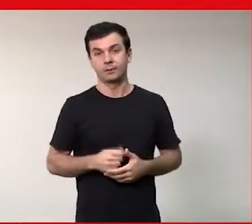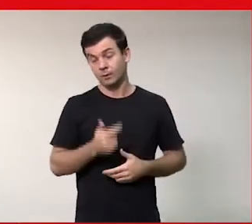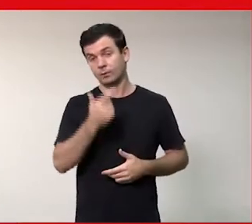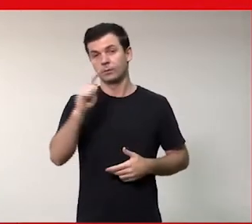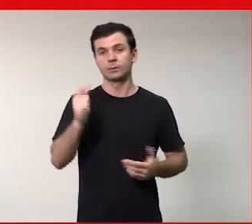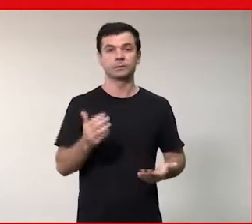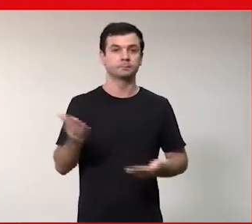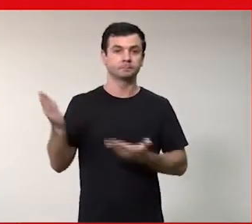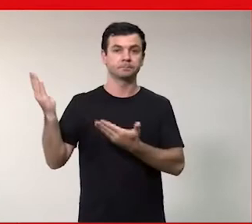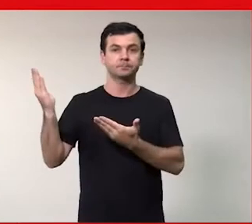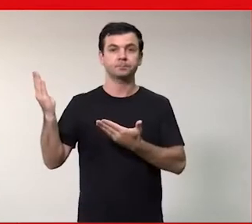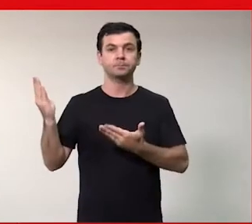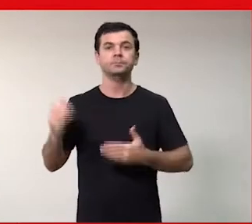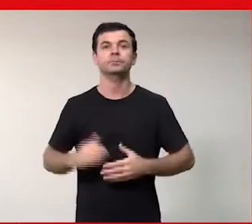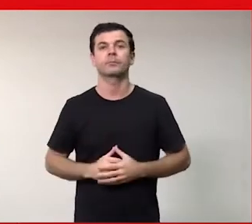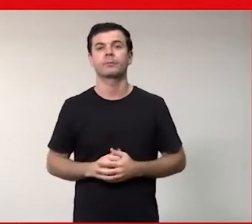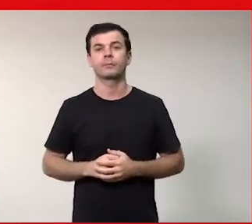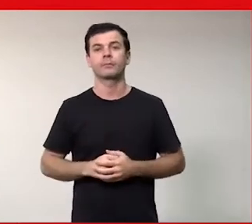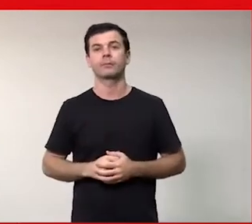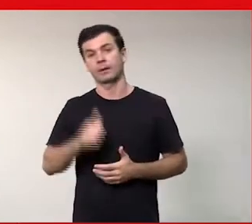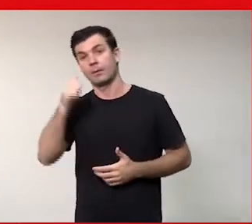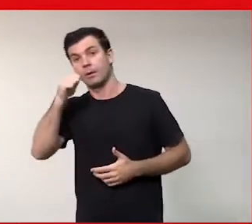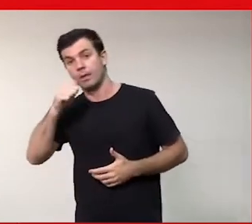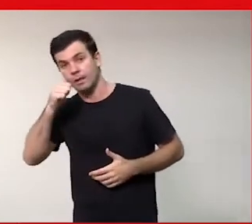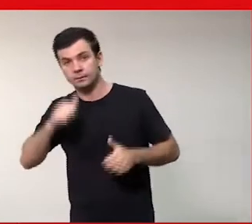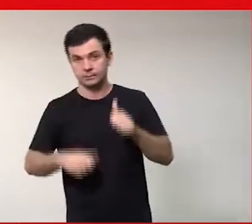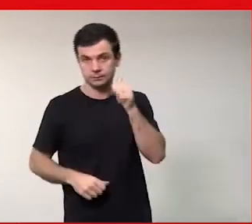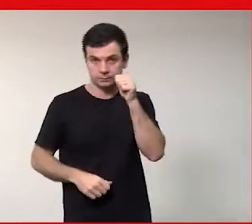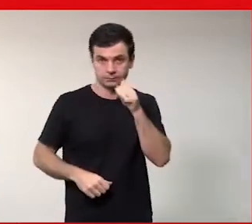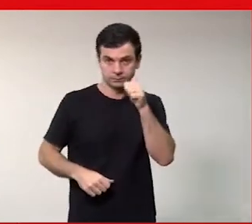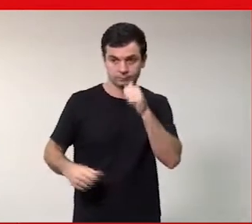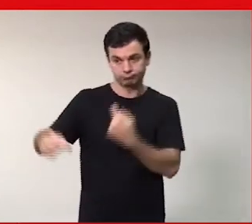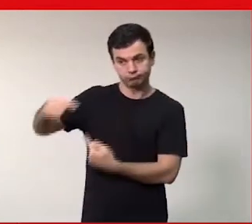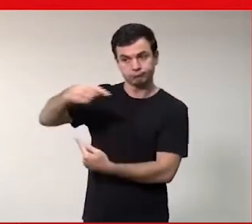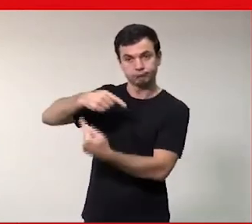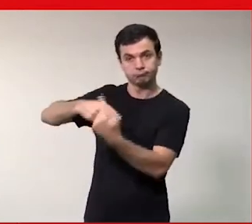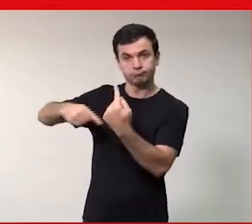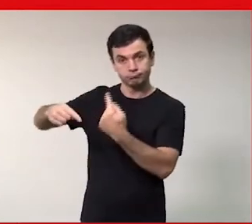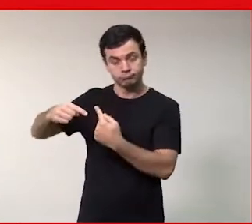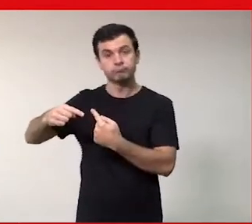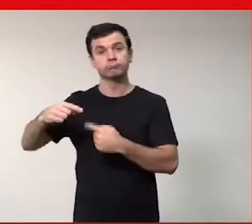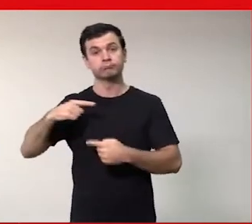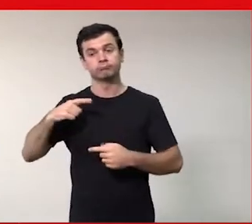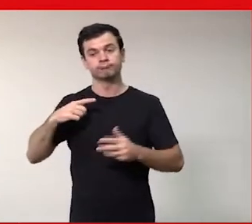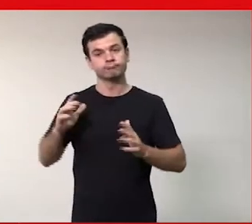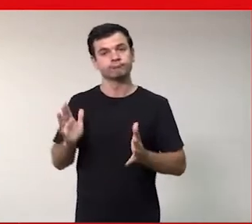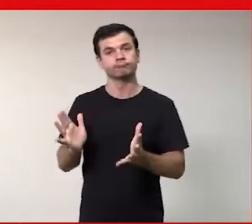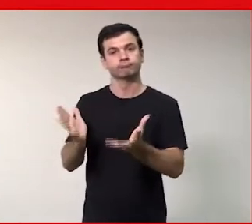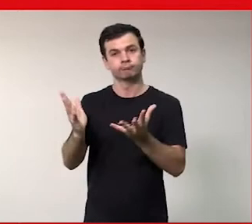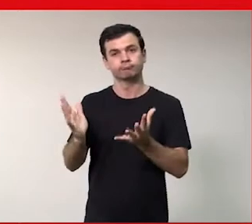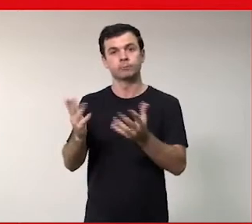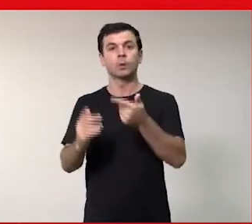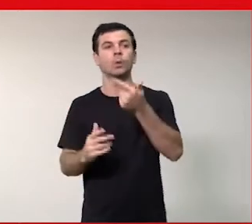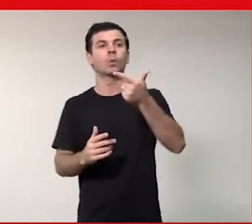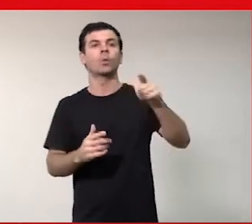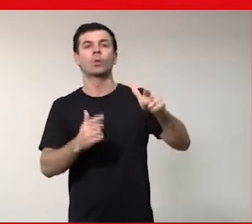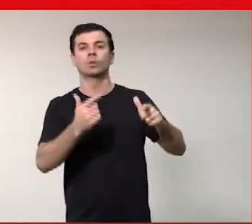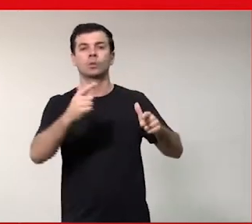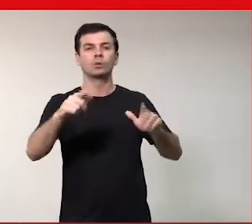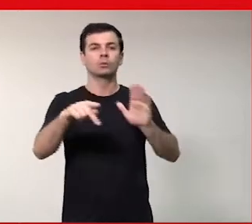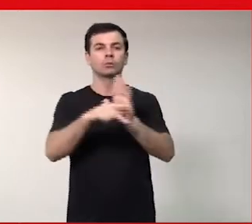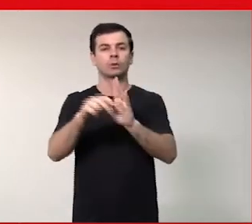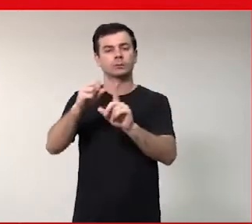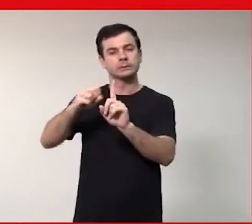O Elde Por Elas é uma iniciativa do Instituto Eldorado que poderia ser copiado por várias organizações da sociedade